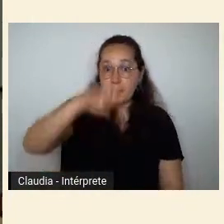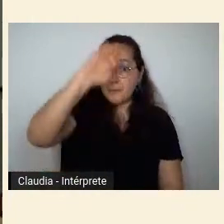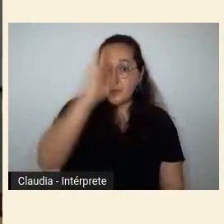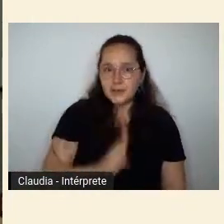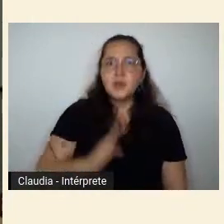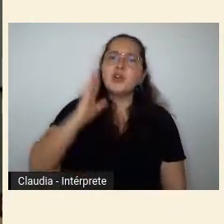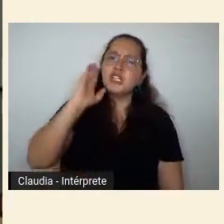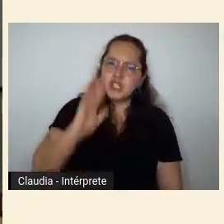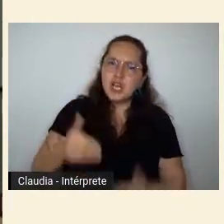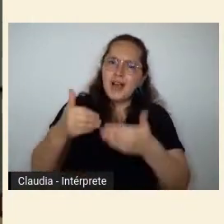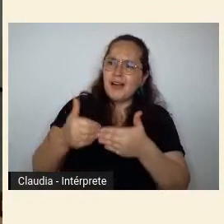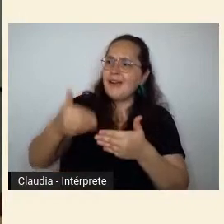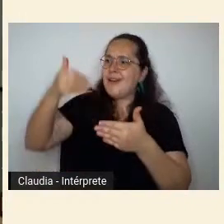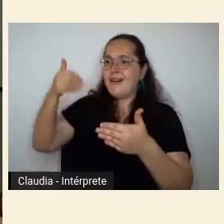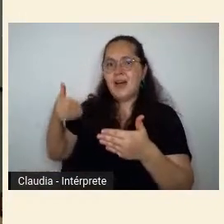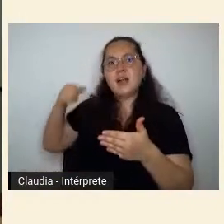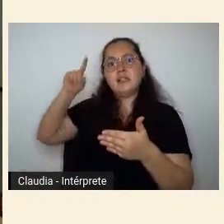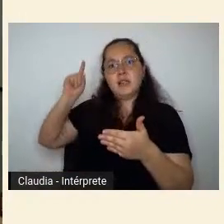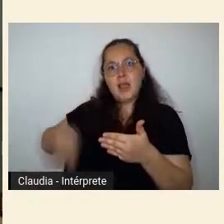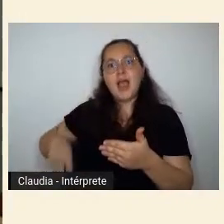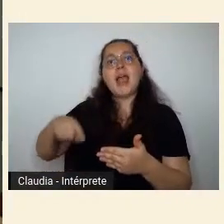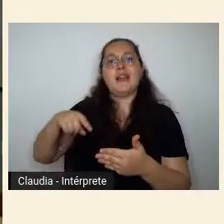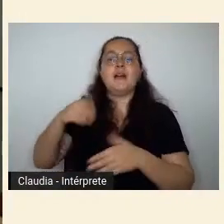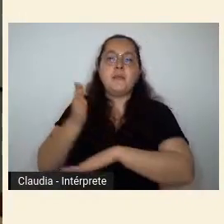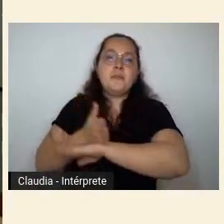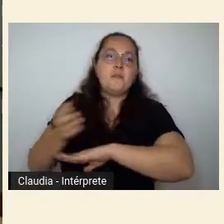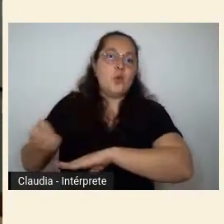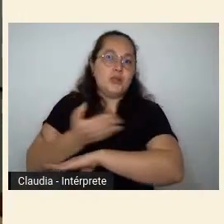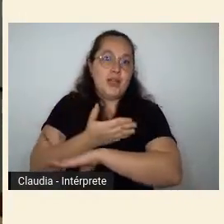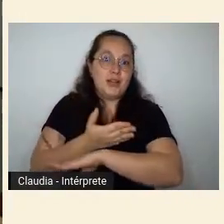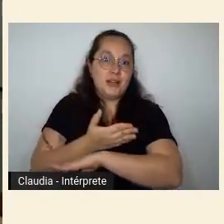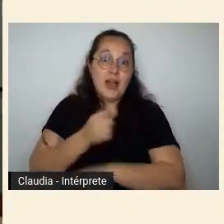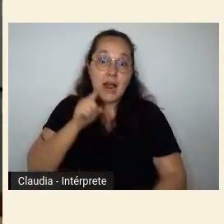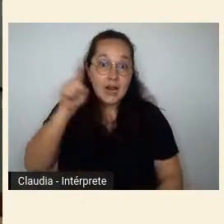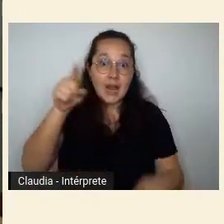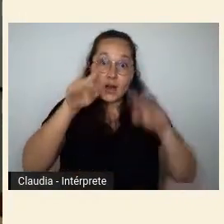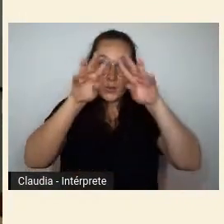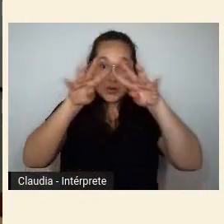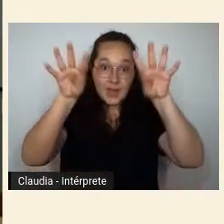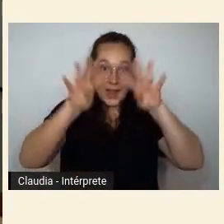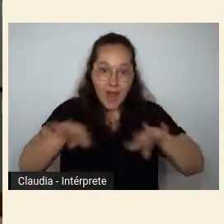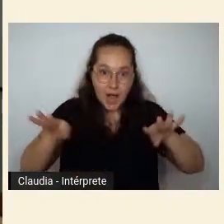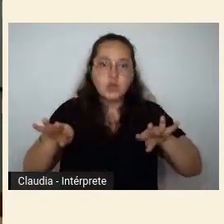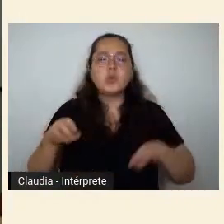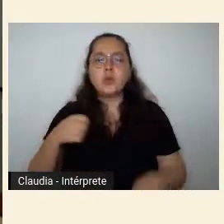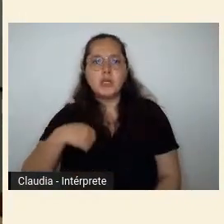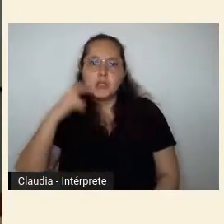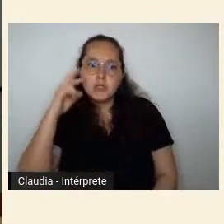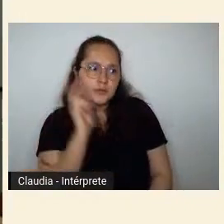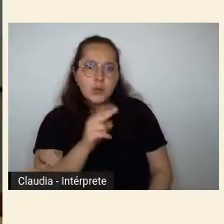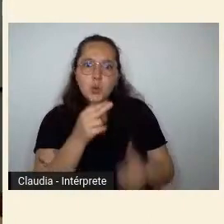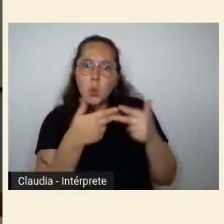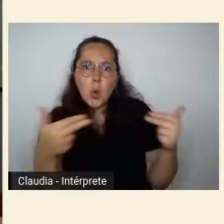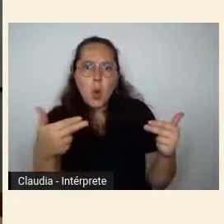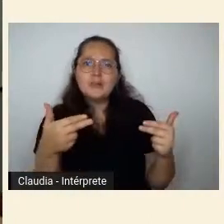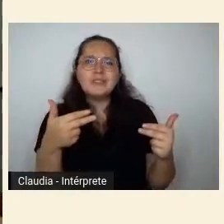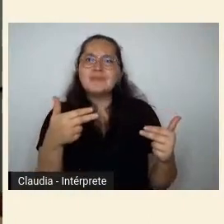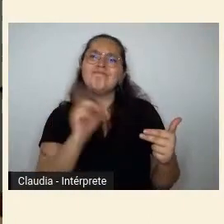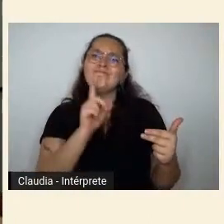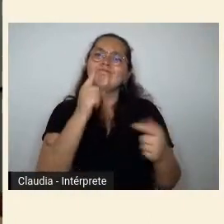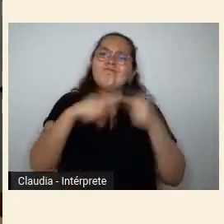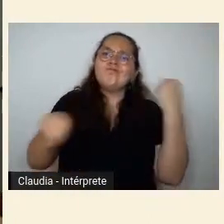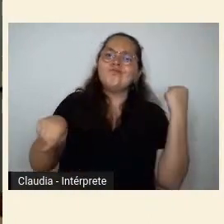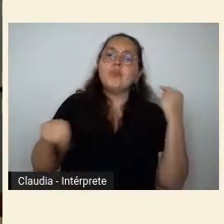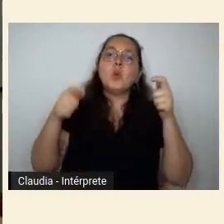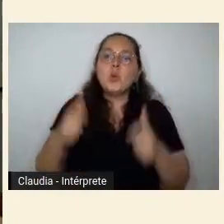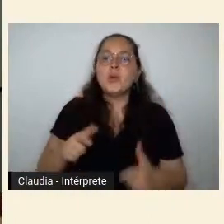semana que a música brasileira que foi vista no teatro municipal não dialogava com nenhuma forma vanguardista daquele tempo ou que a própria literatura